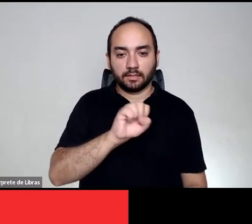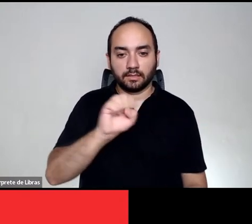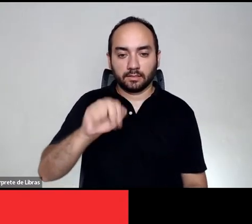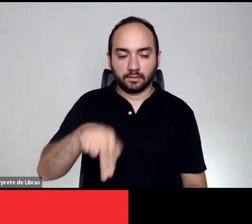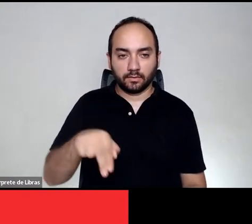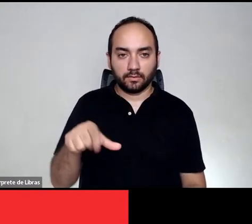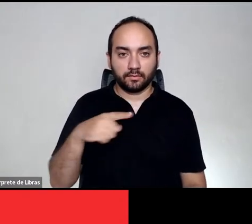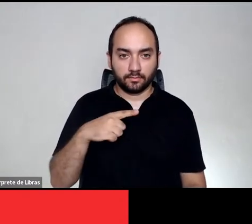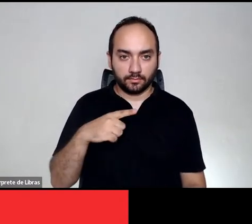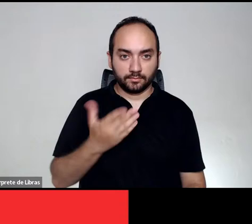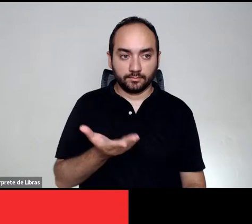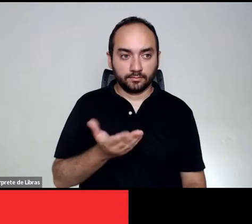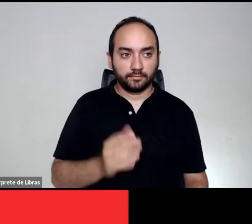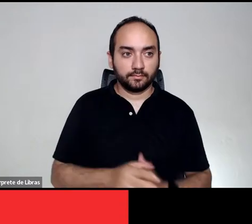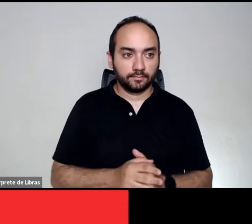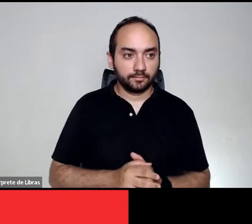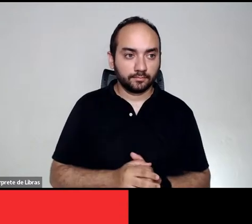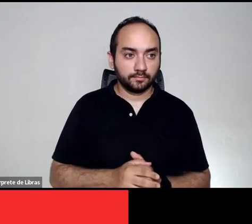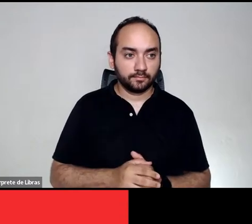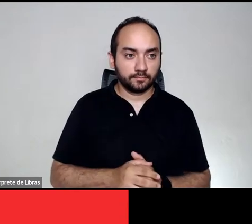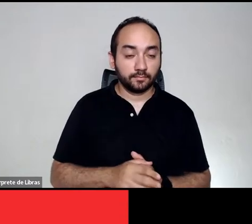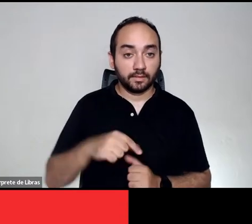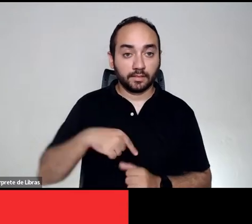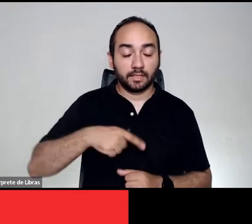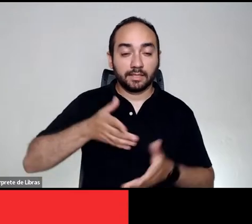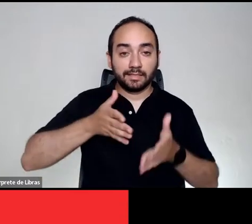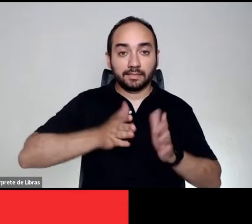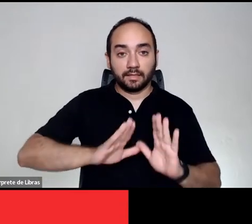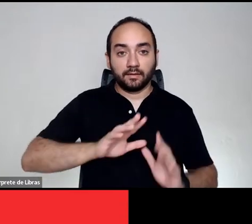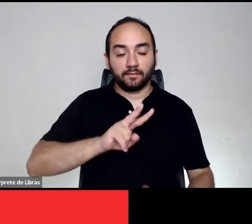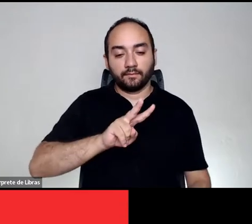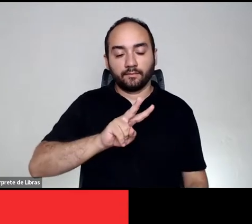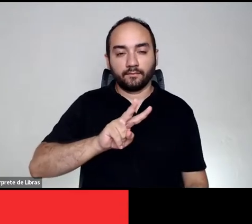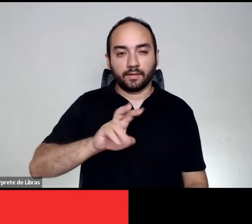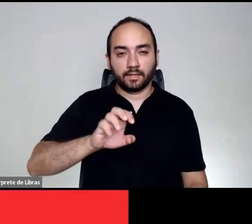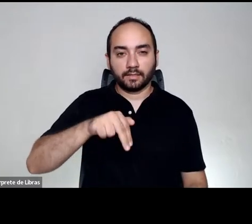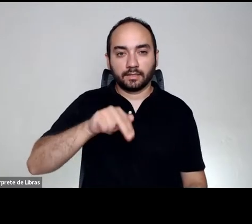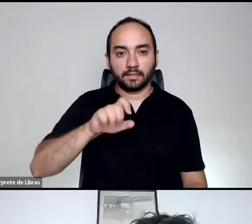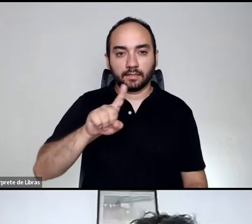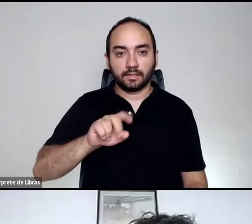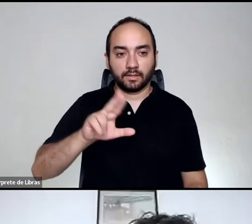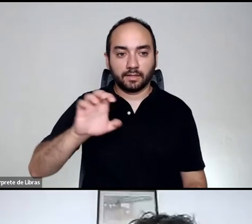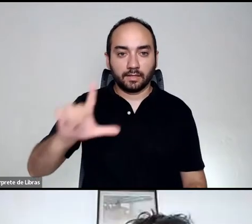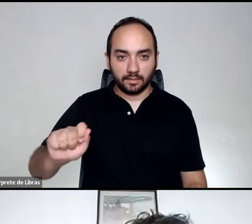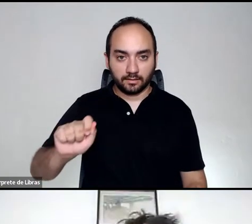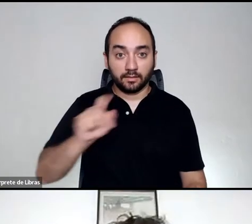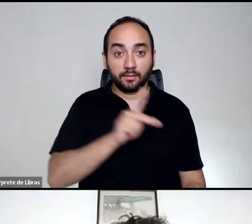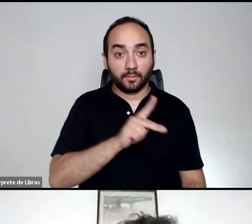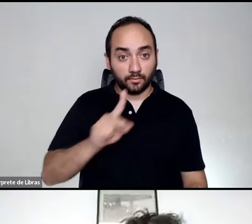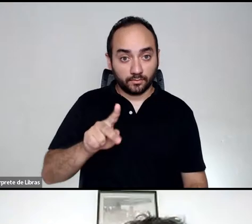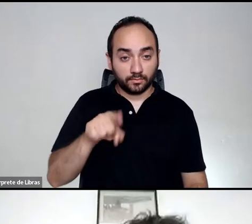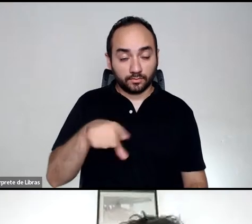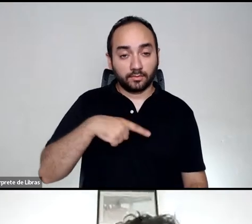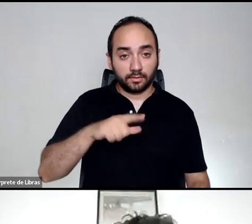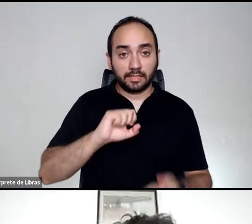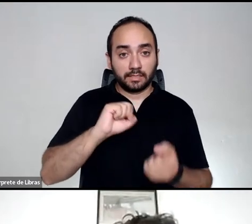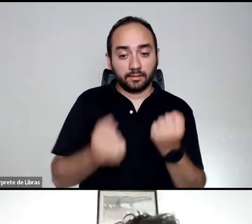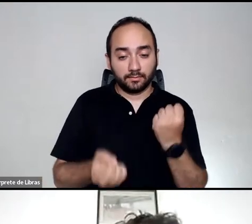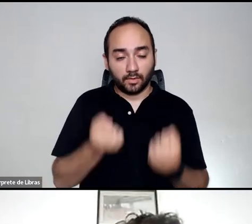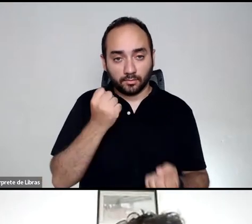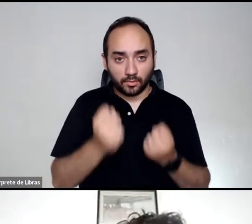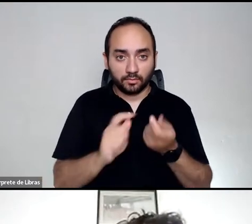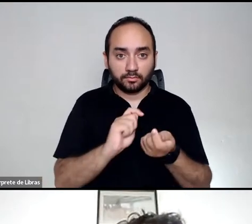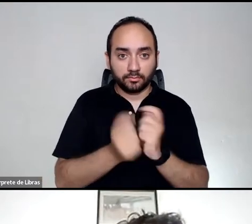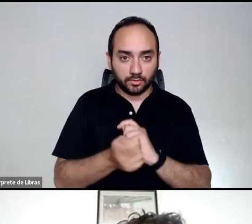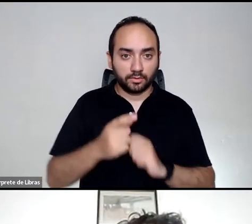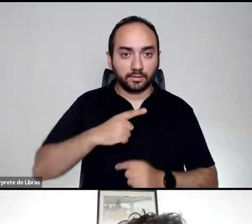Rodrigues, nasceu na Venezuela e hoje reside no Chile, professor de Educação Física, Esportes e Recreação,